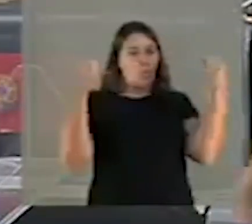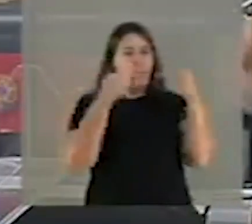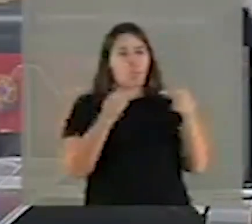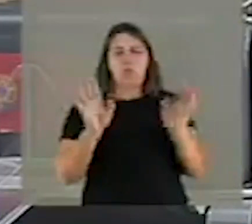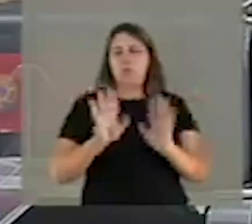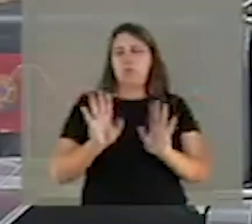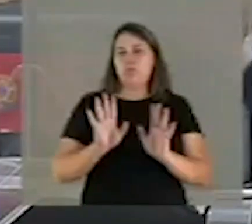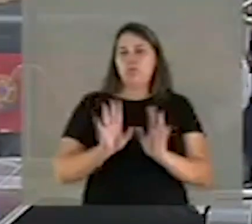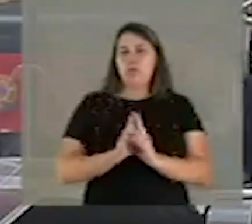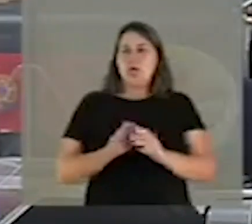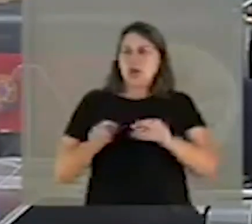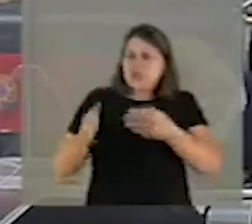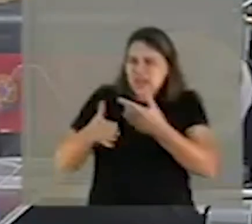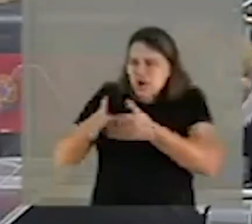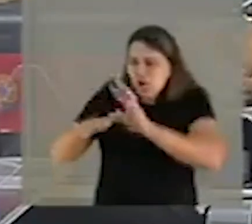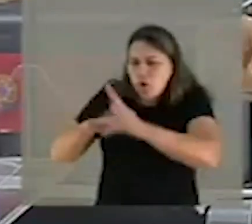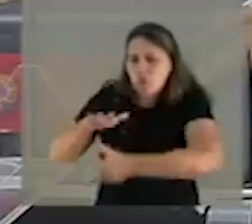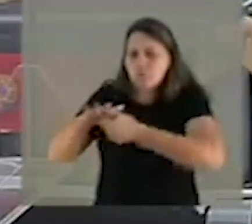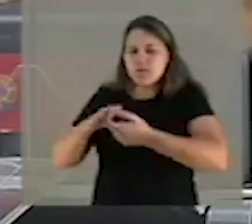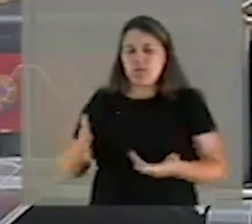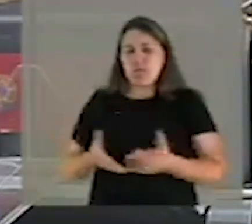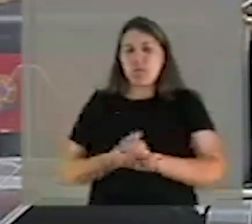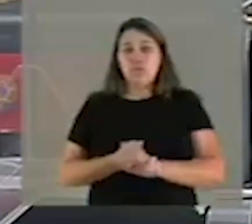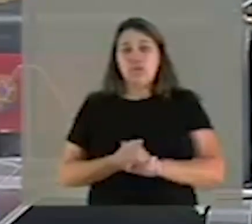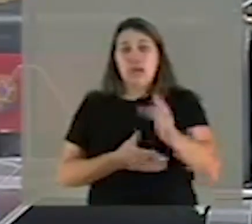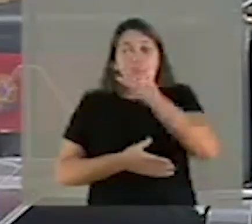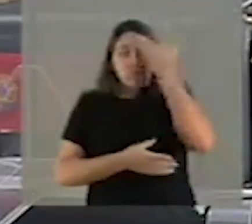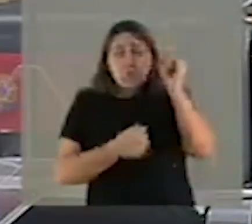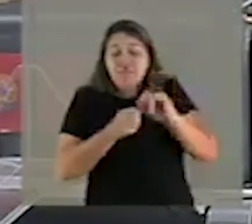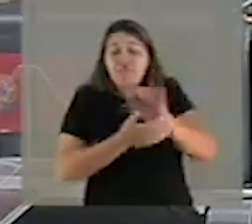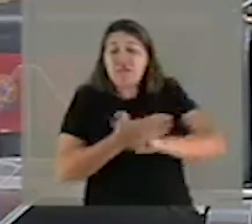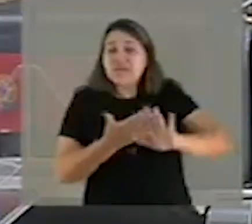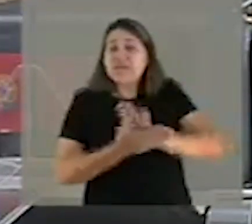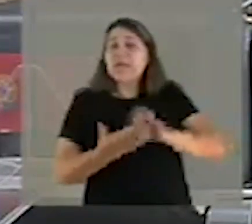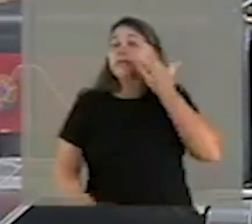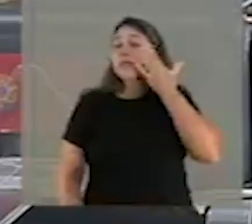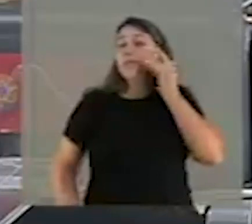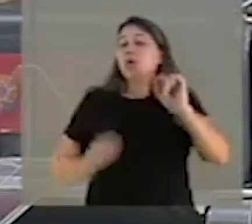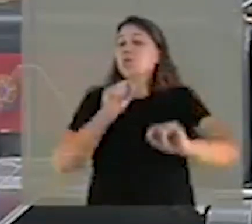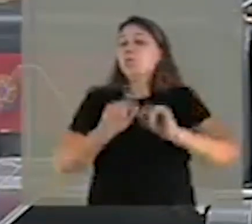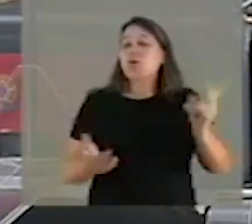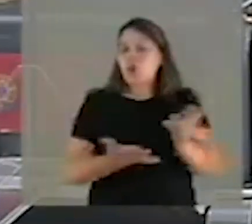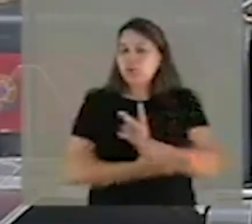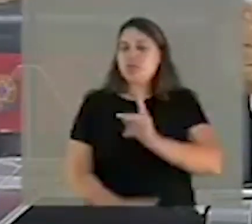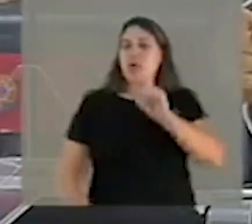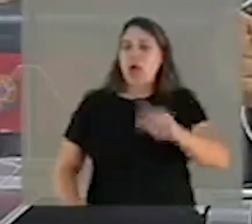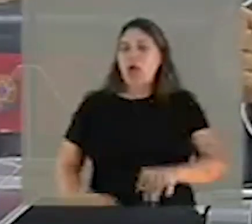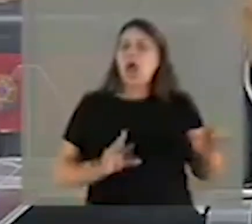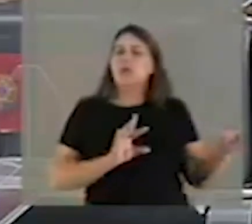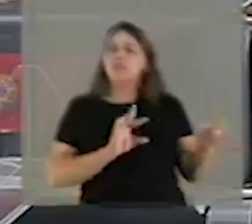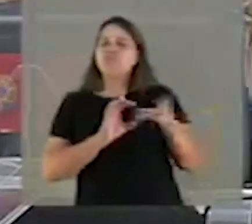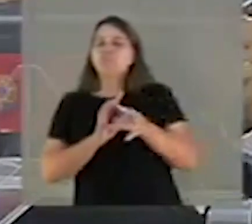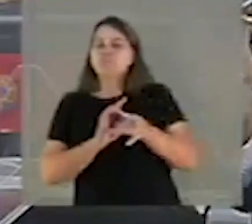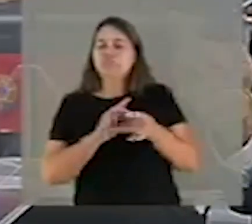com práticas de corrupção. Então, quem não tomou a iniciativa sabendo do que aconteceu, é cúmplice,